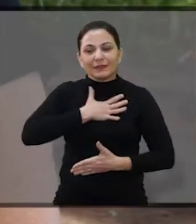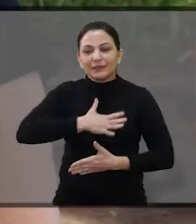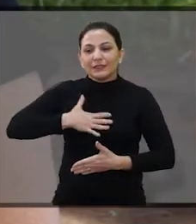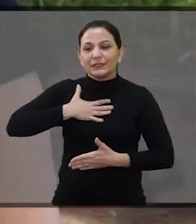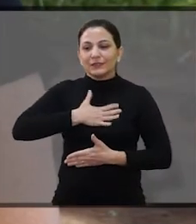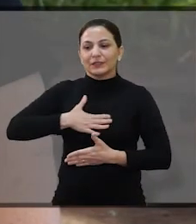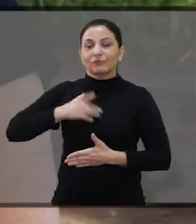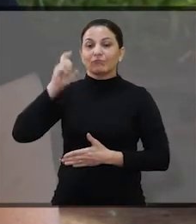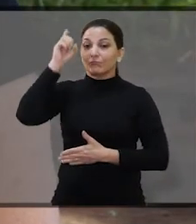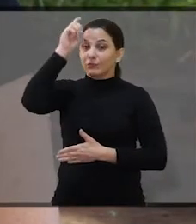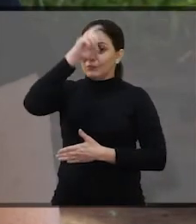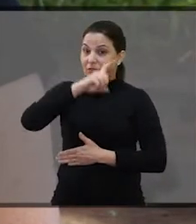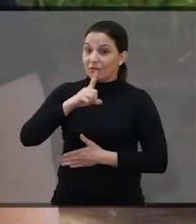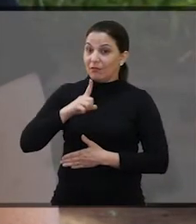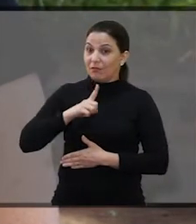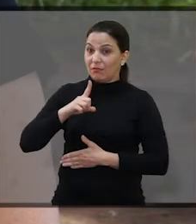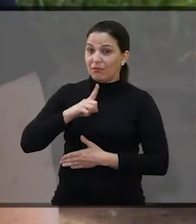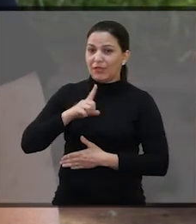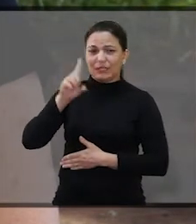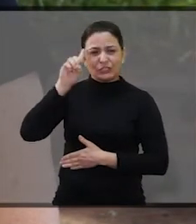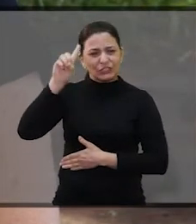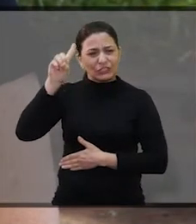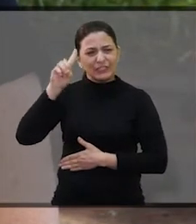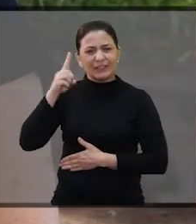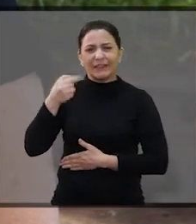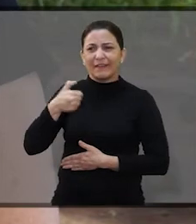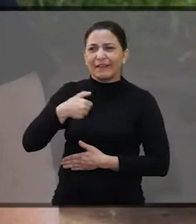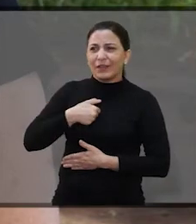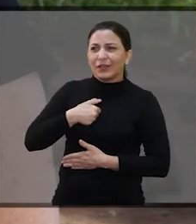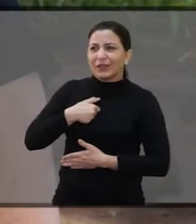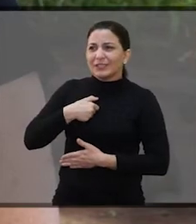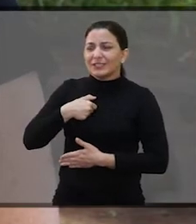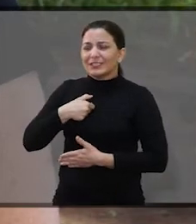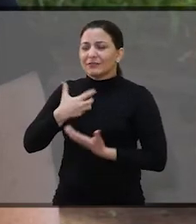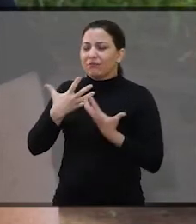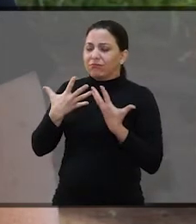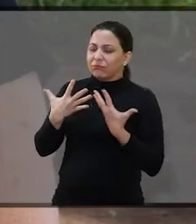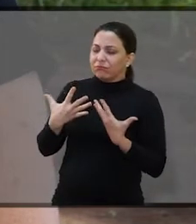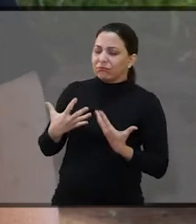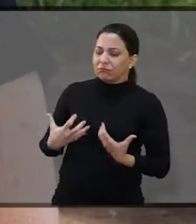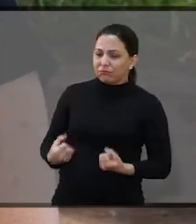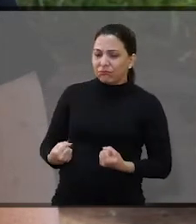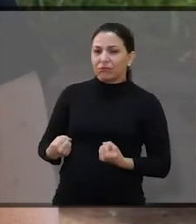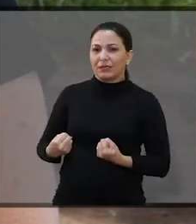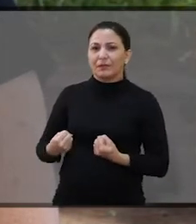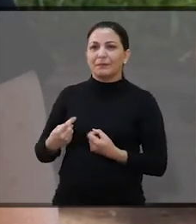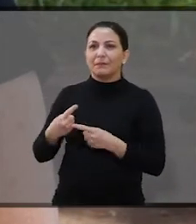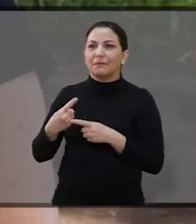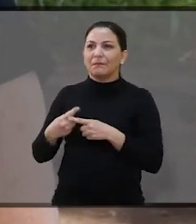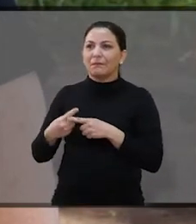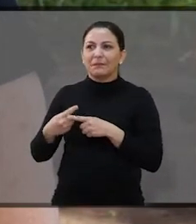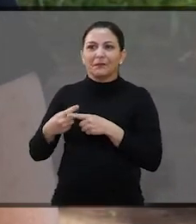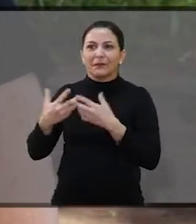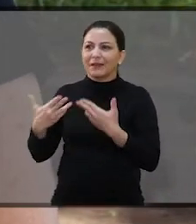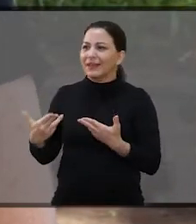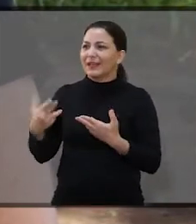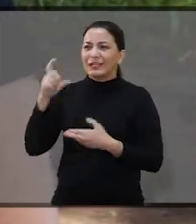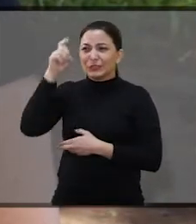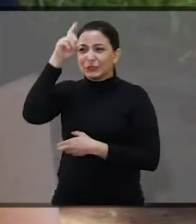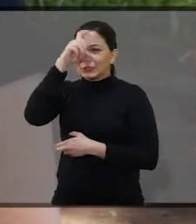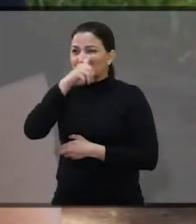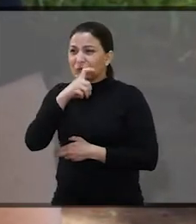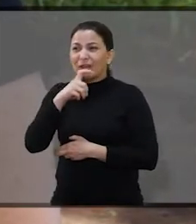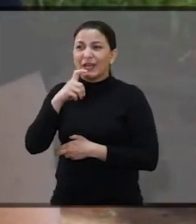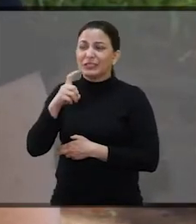bem. É difícil. Tem dia, eu sempre falo isso, tem dia que a gente está desanimado, assim, cansada. Eu